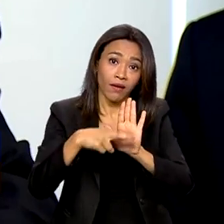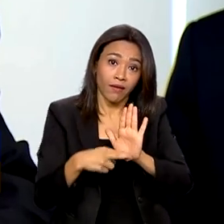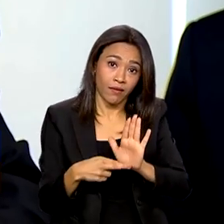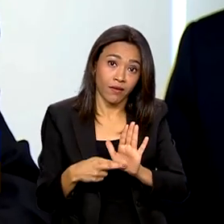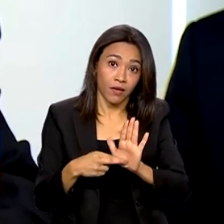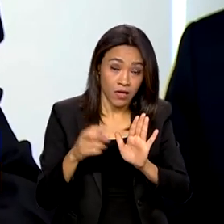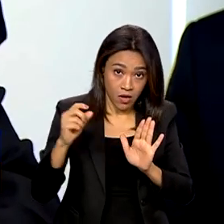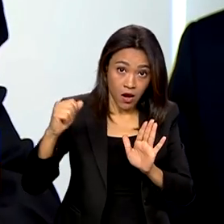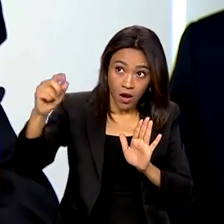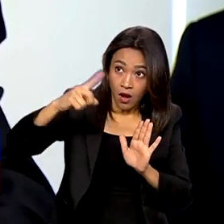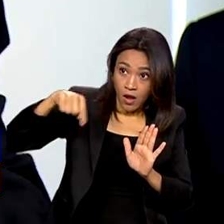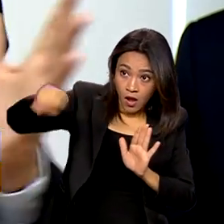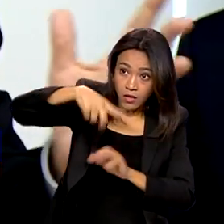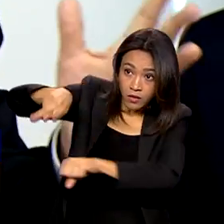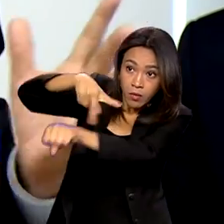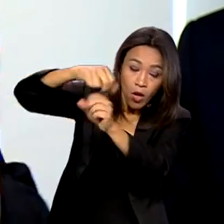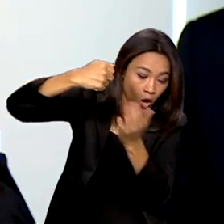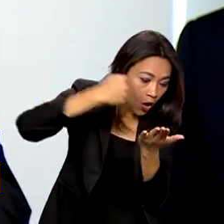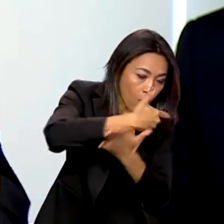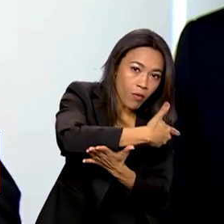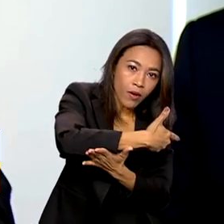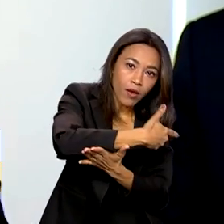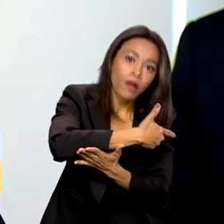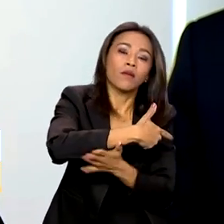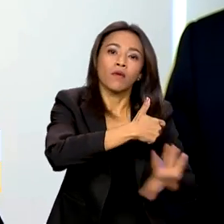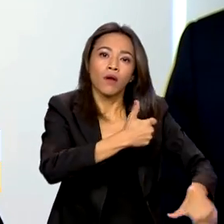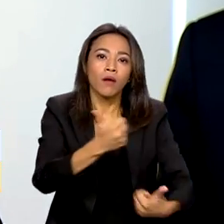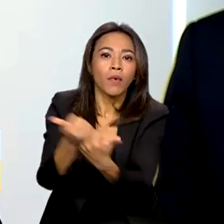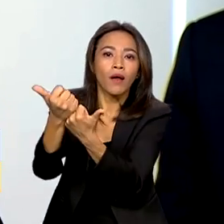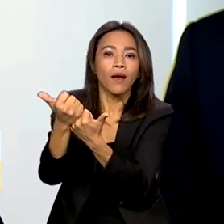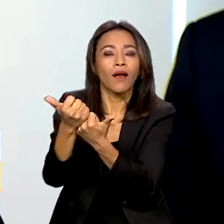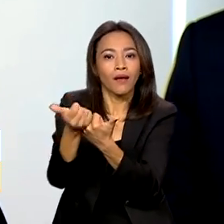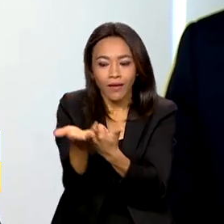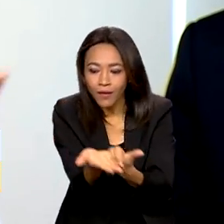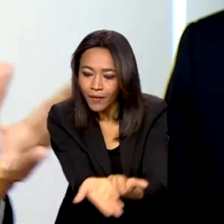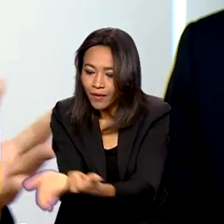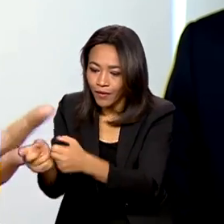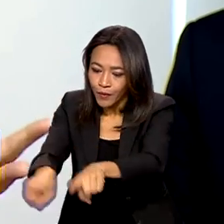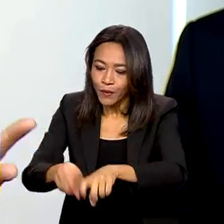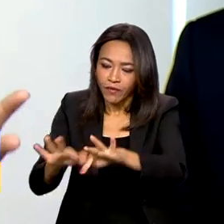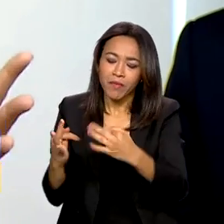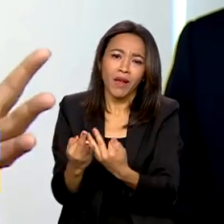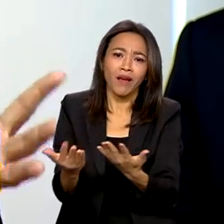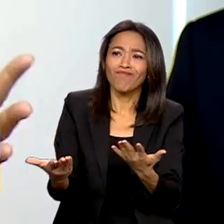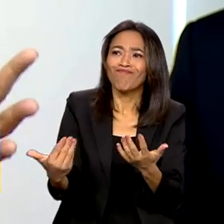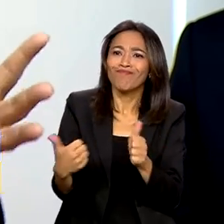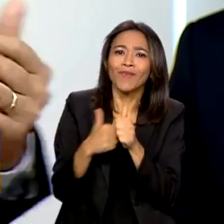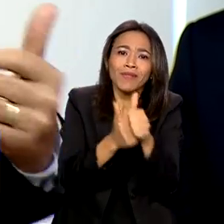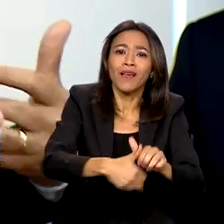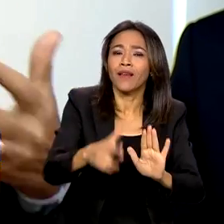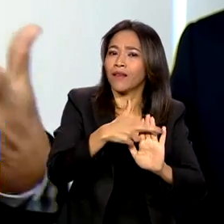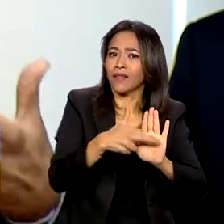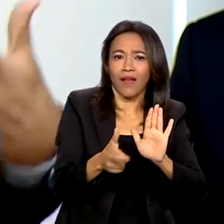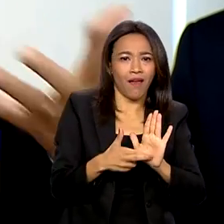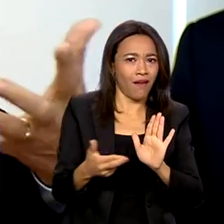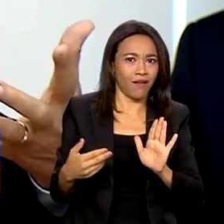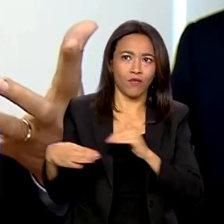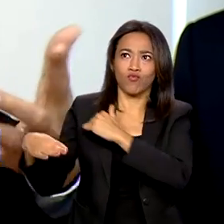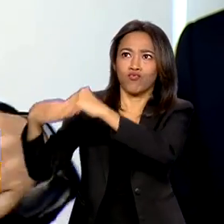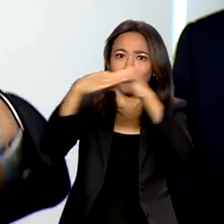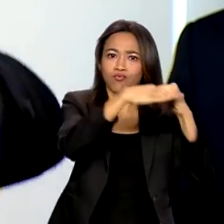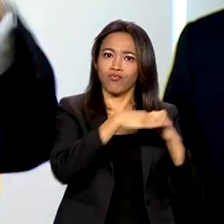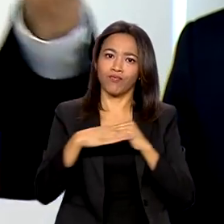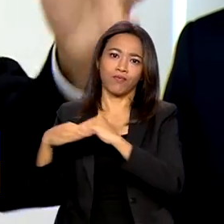compras que favoreçam agricultores familiares, e não se preenche o requisito no padrão